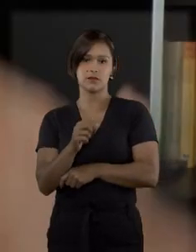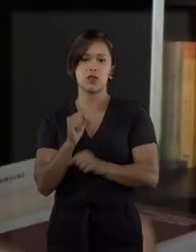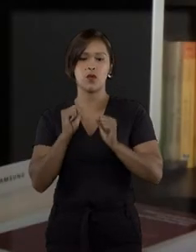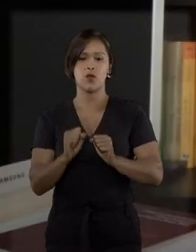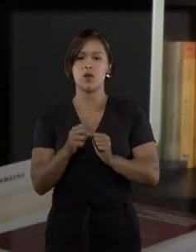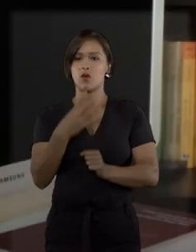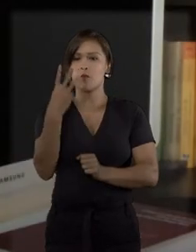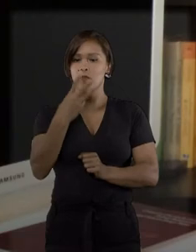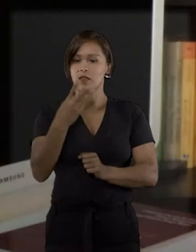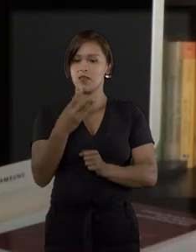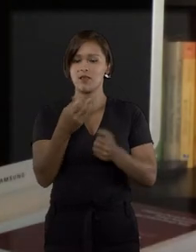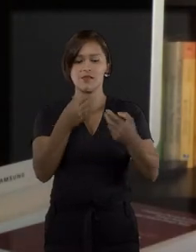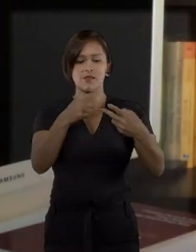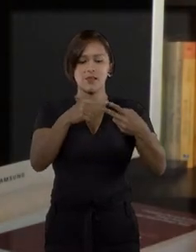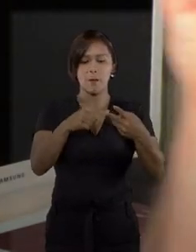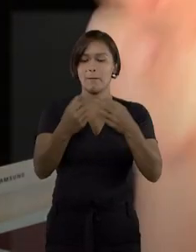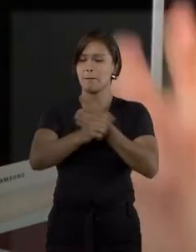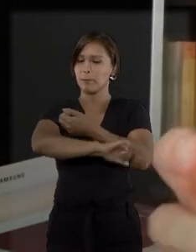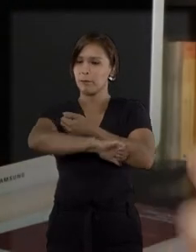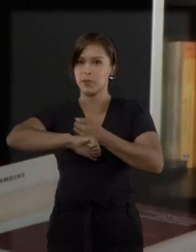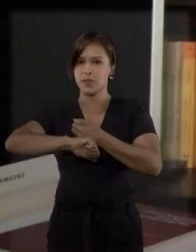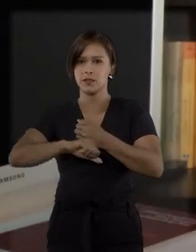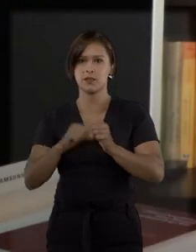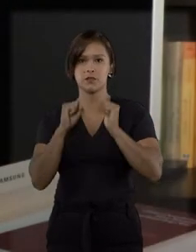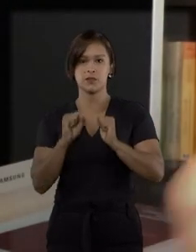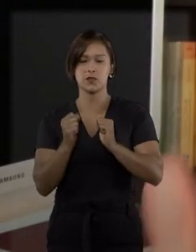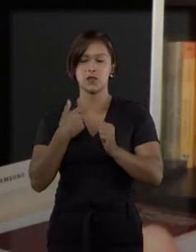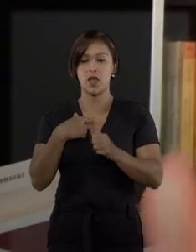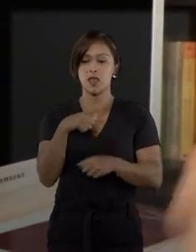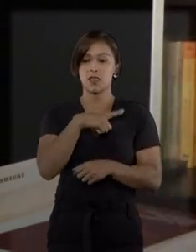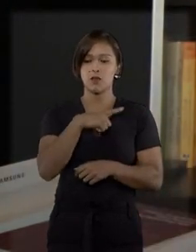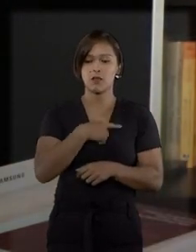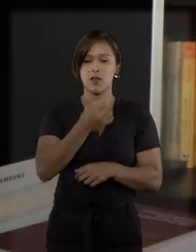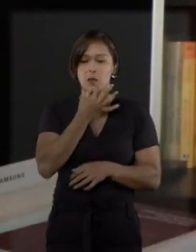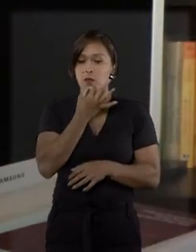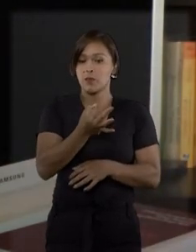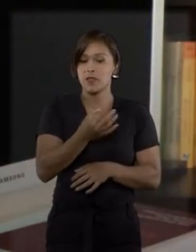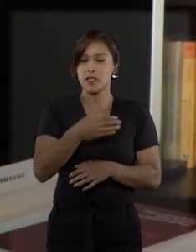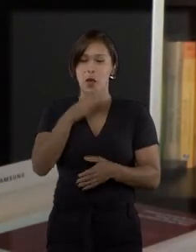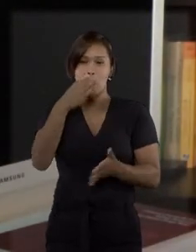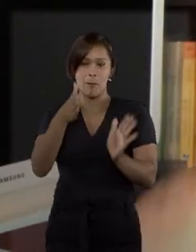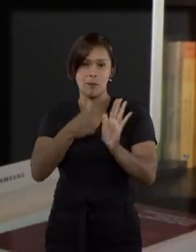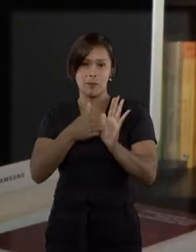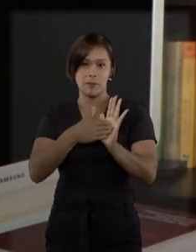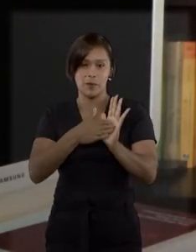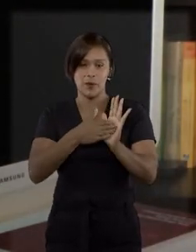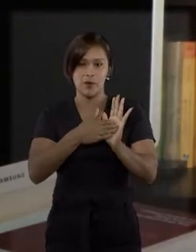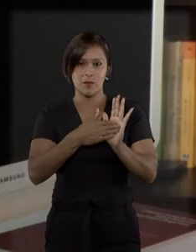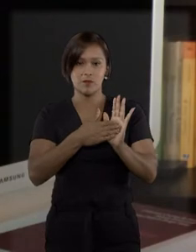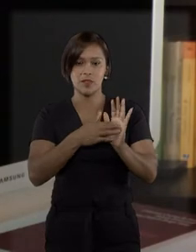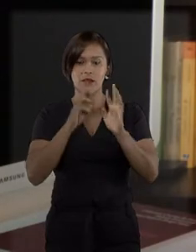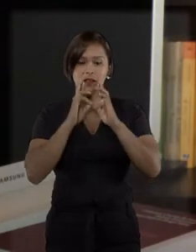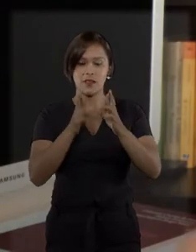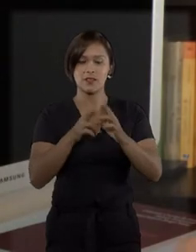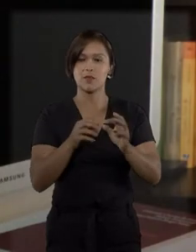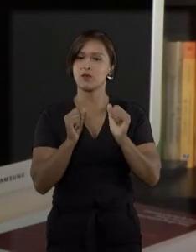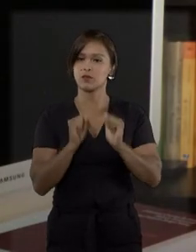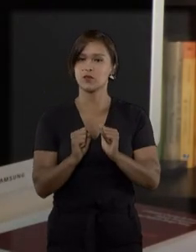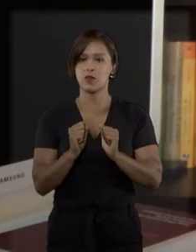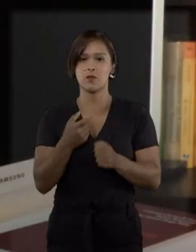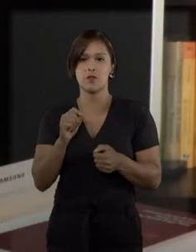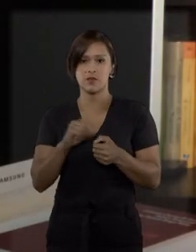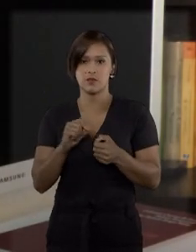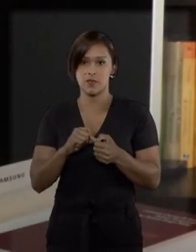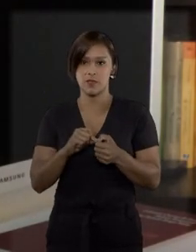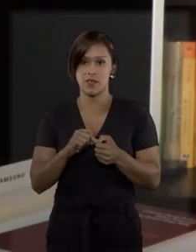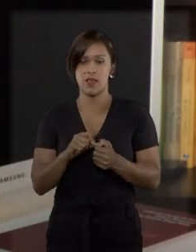espécie de dano? Nós não temos um critério definido a respeito da quantificação. O eu posso dizer é que